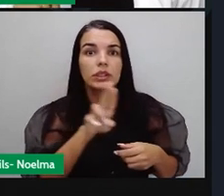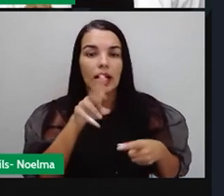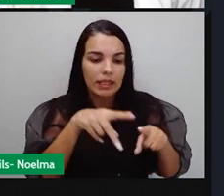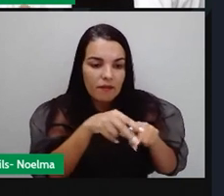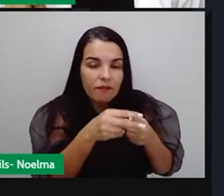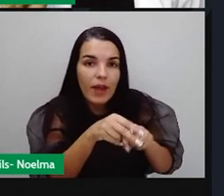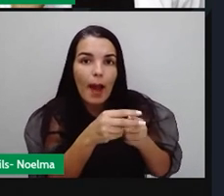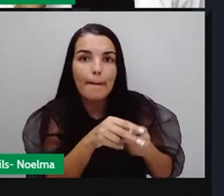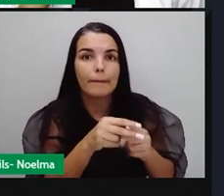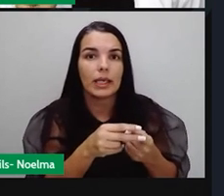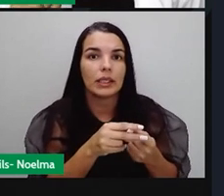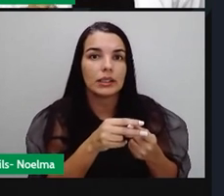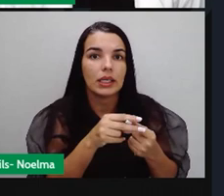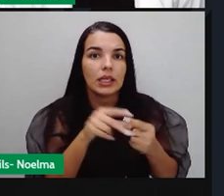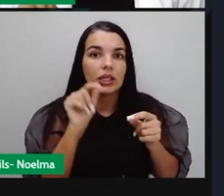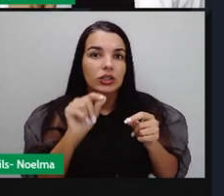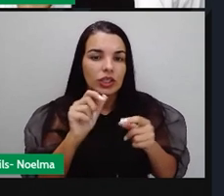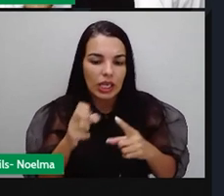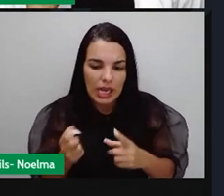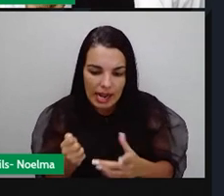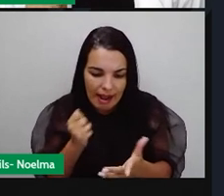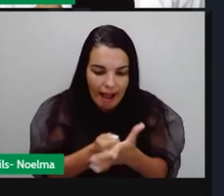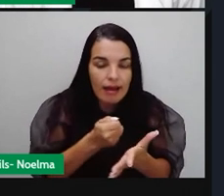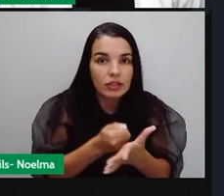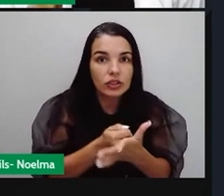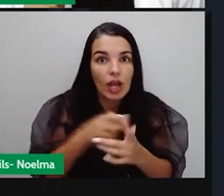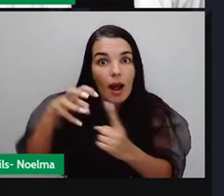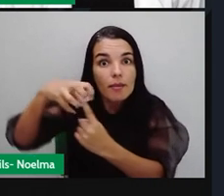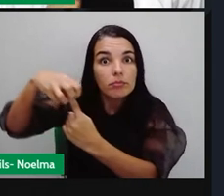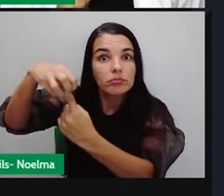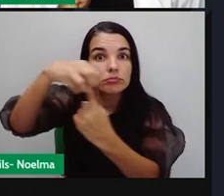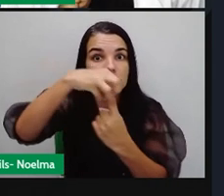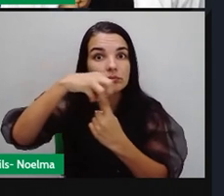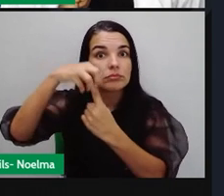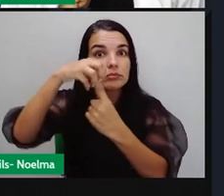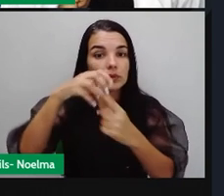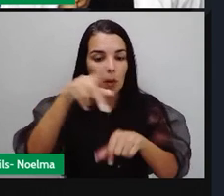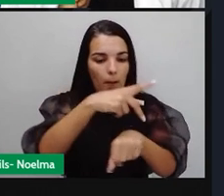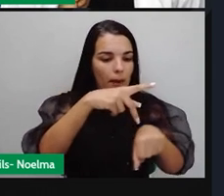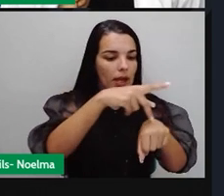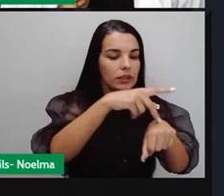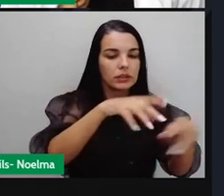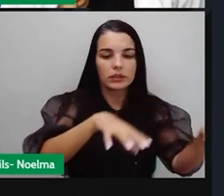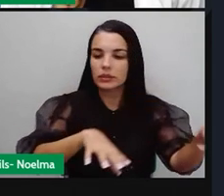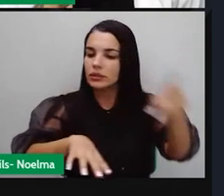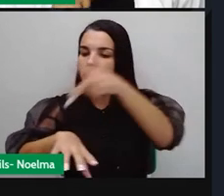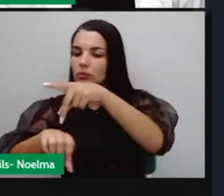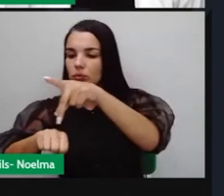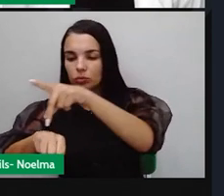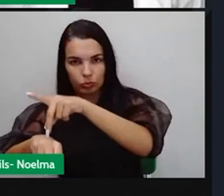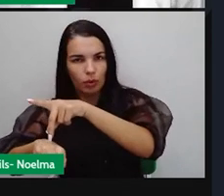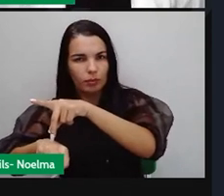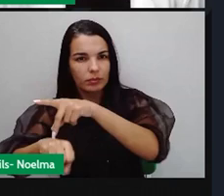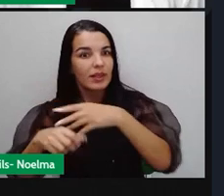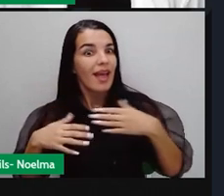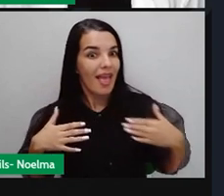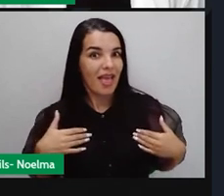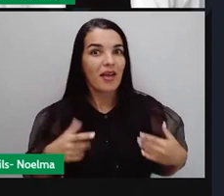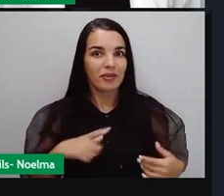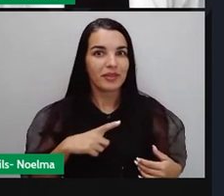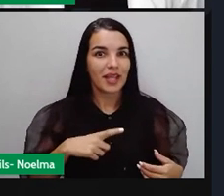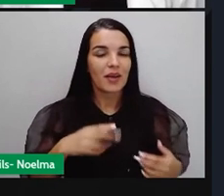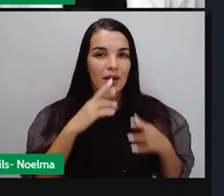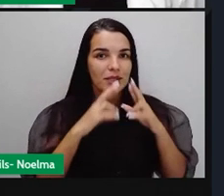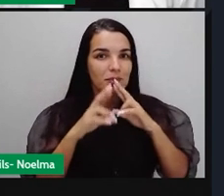ferramenta de garantia da hegemonia de um país por sobre o outro? Eu tenho minha resposta, mas eu estou